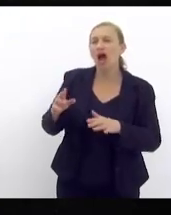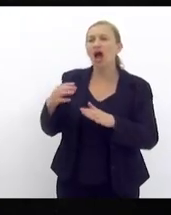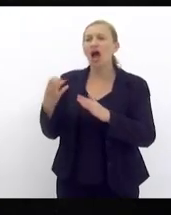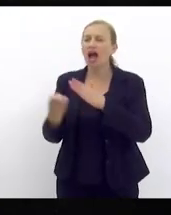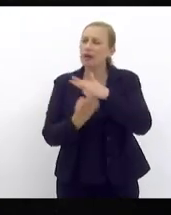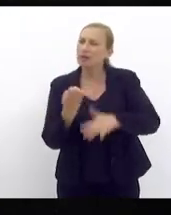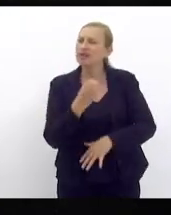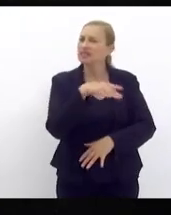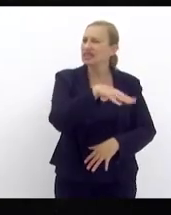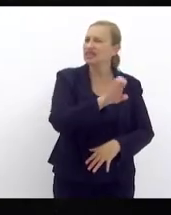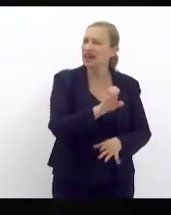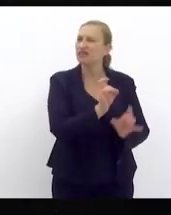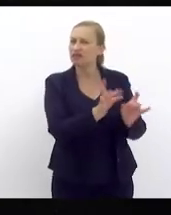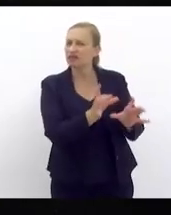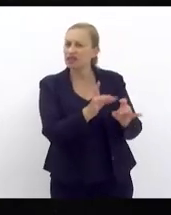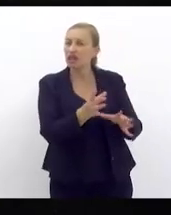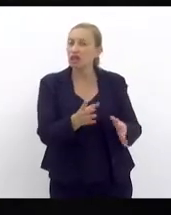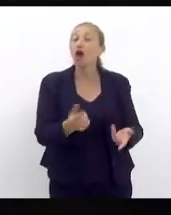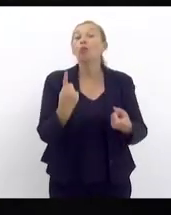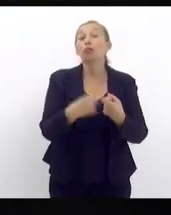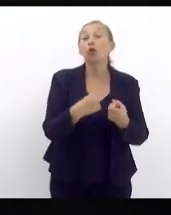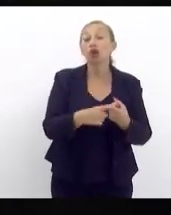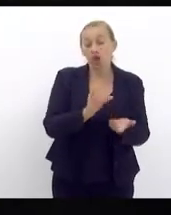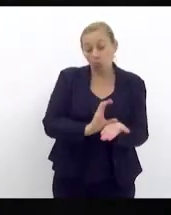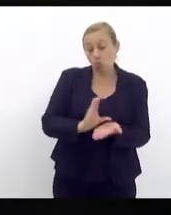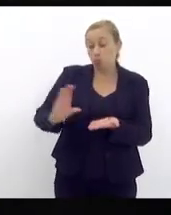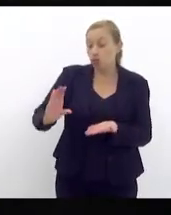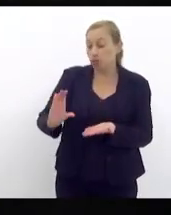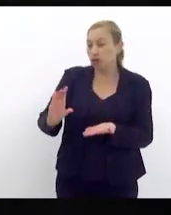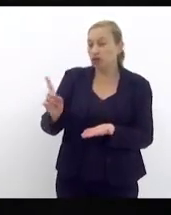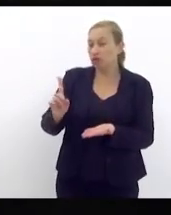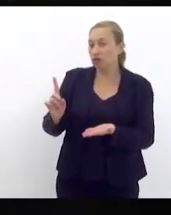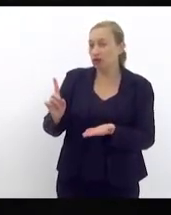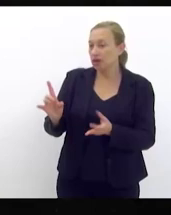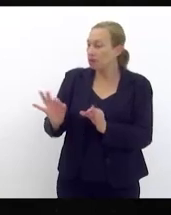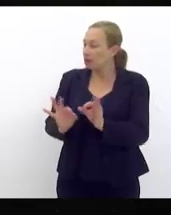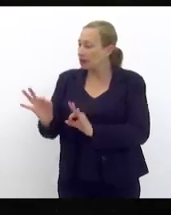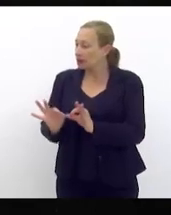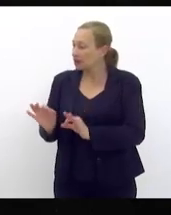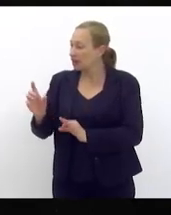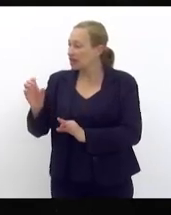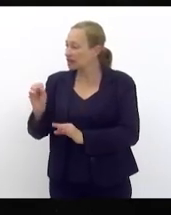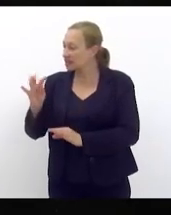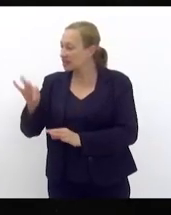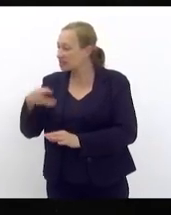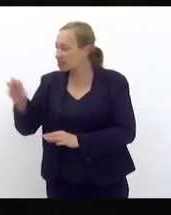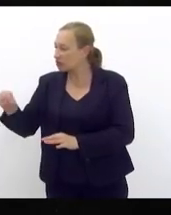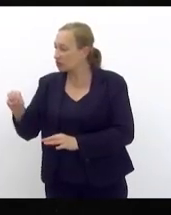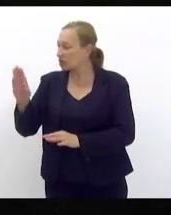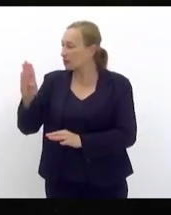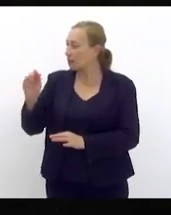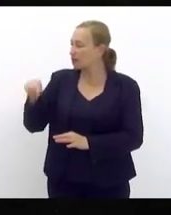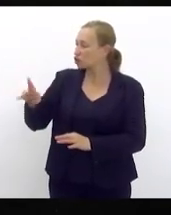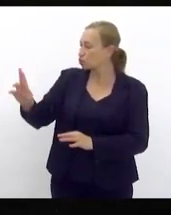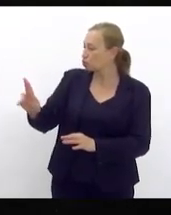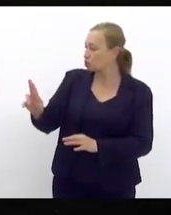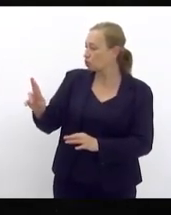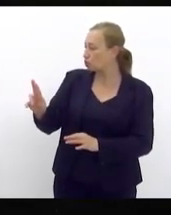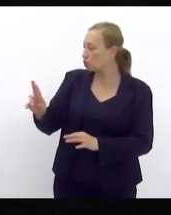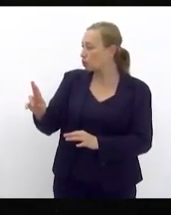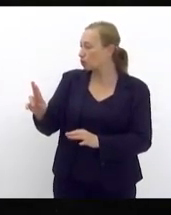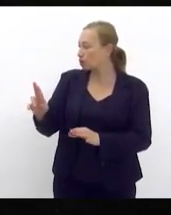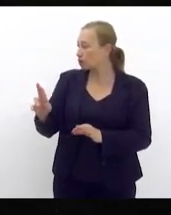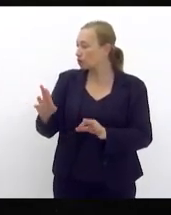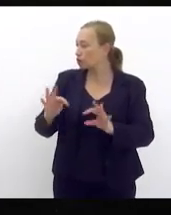dos investimentos não foram parar para a ampliação da estação do Guandu está tudo parado os reservatórios que iam ser construídos também estão